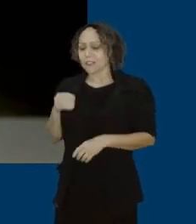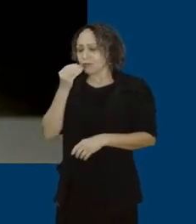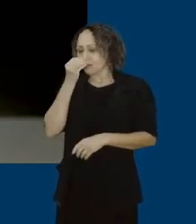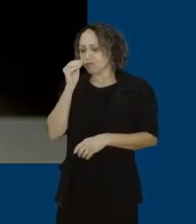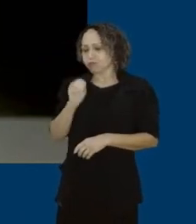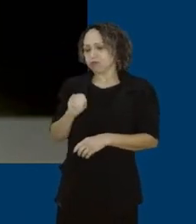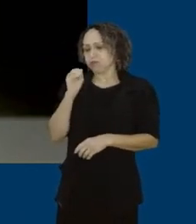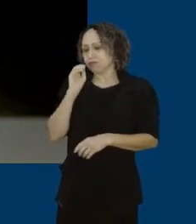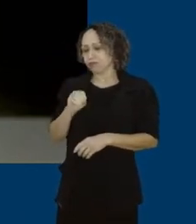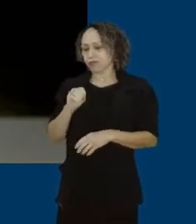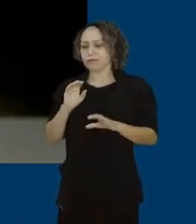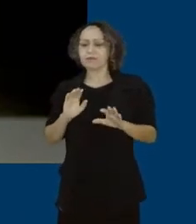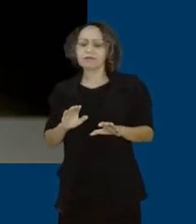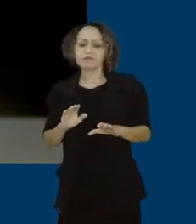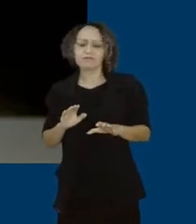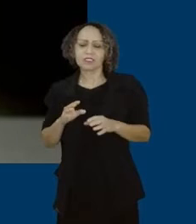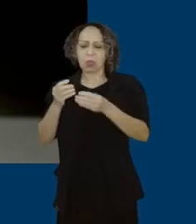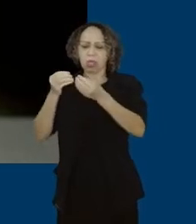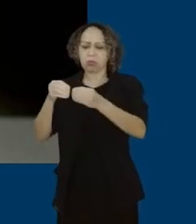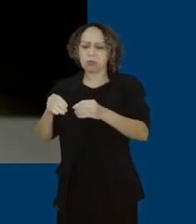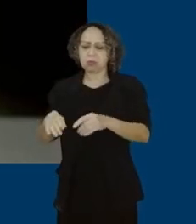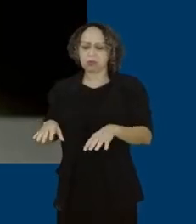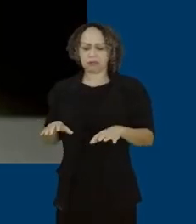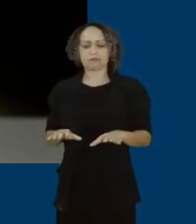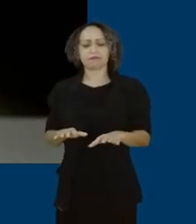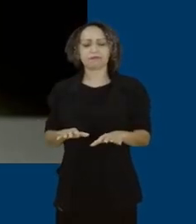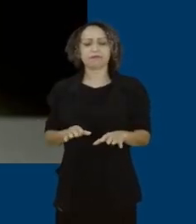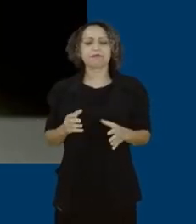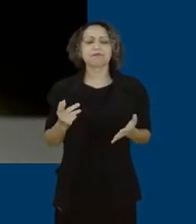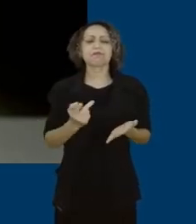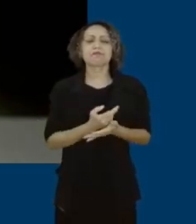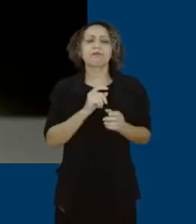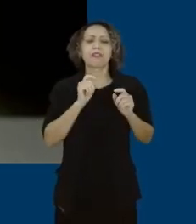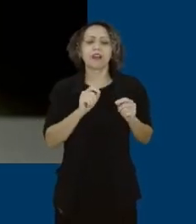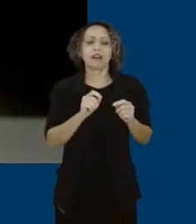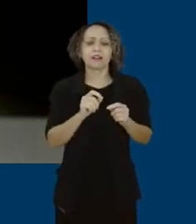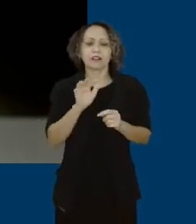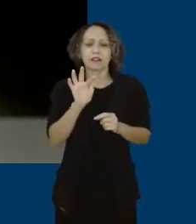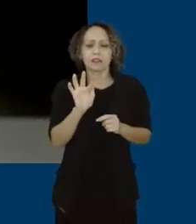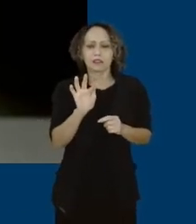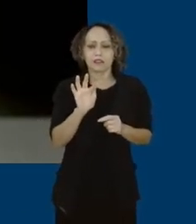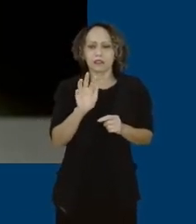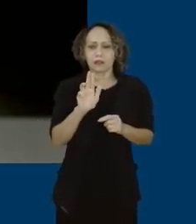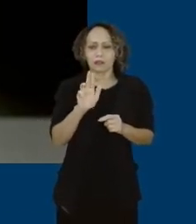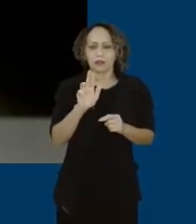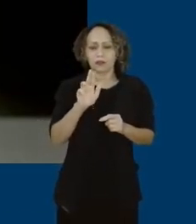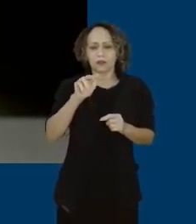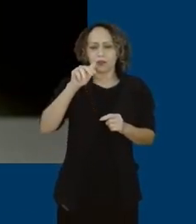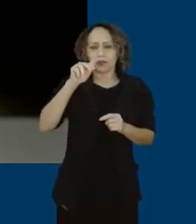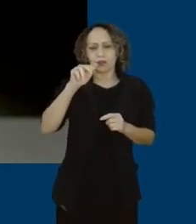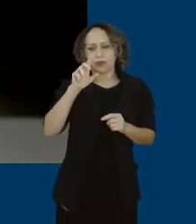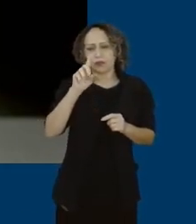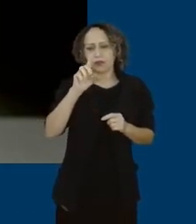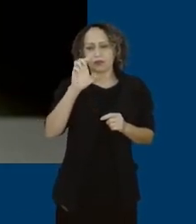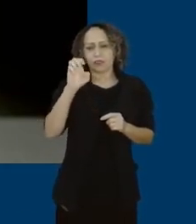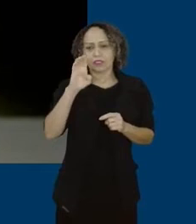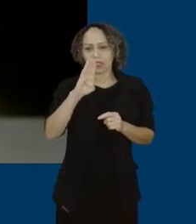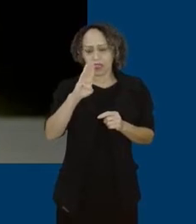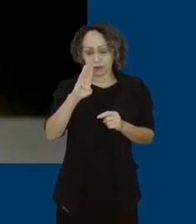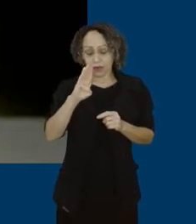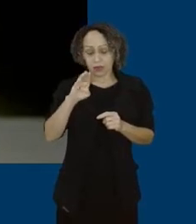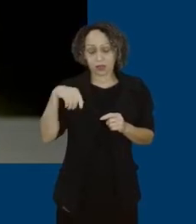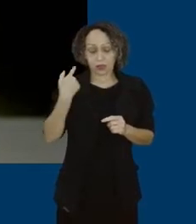simplesmente desconstruídas. É o caso do Fundeb, que nós conseguimos aprovar o novo